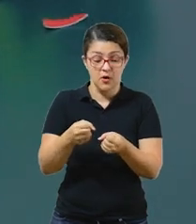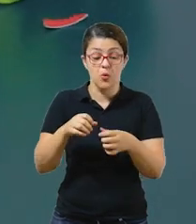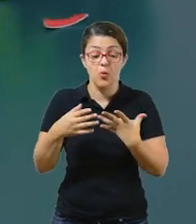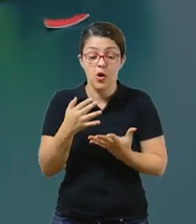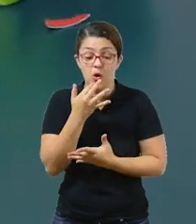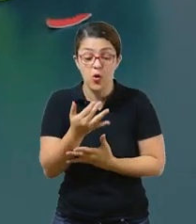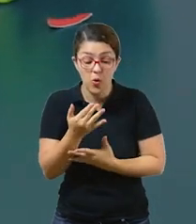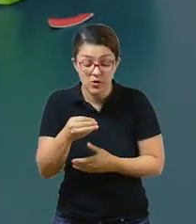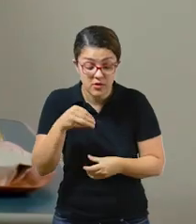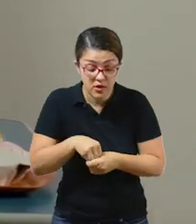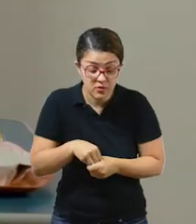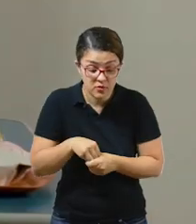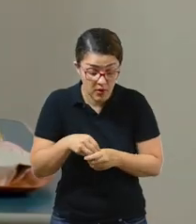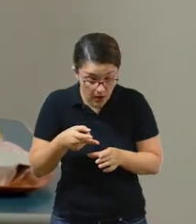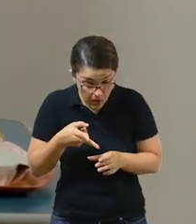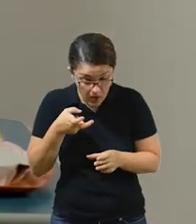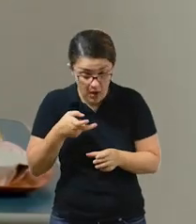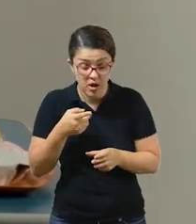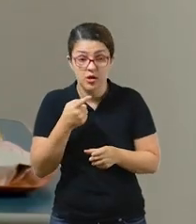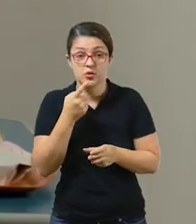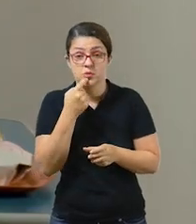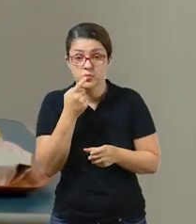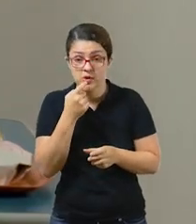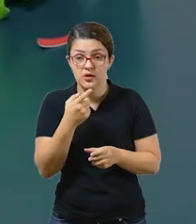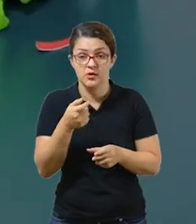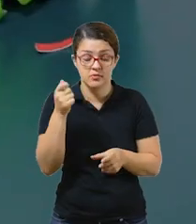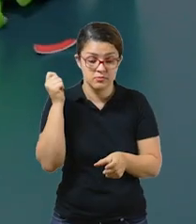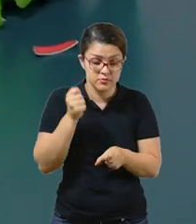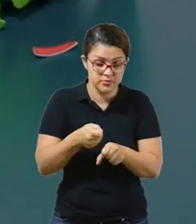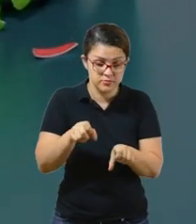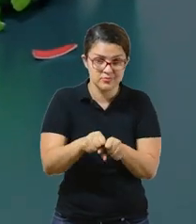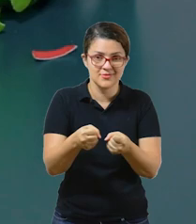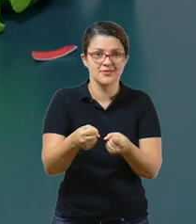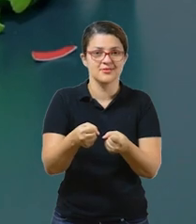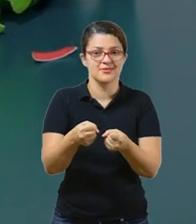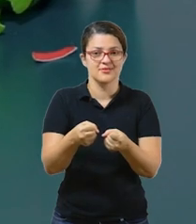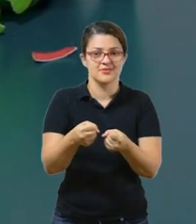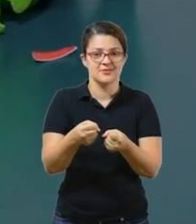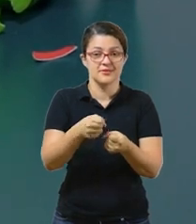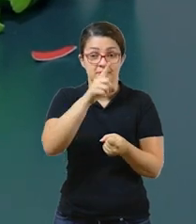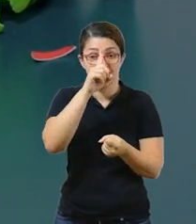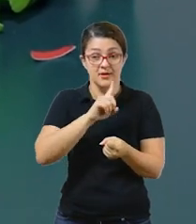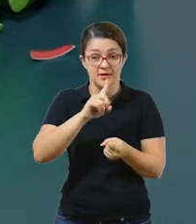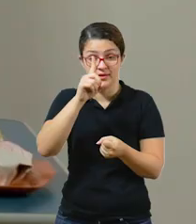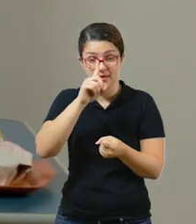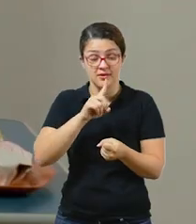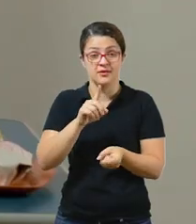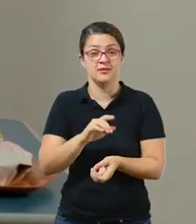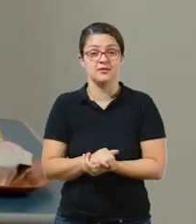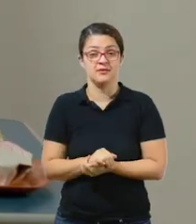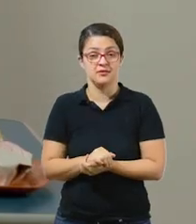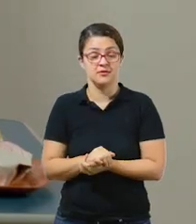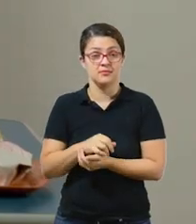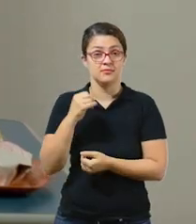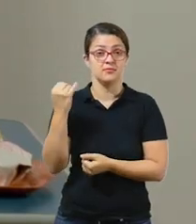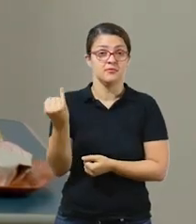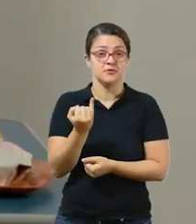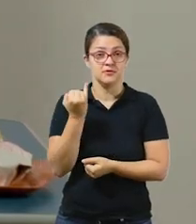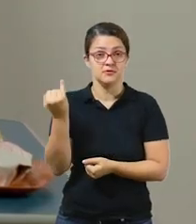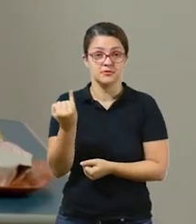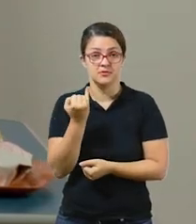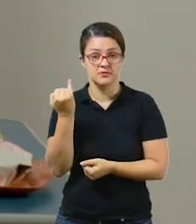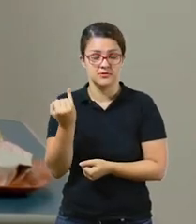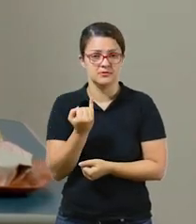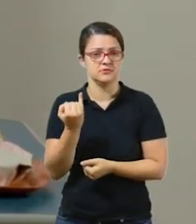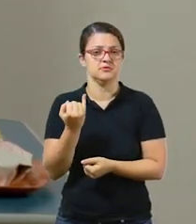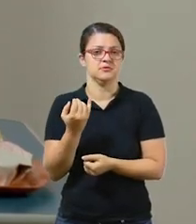para descobrir a cor que está ali dentro. Então aqui é a vermelha, a amarela, que já quase foi junto, deixa mais espalhadinhos. E é importante